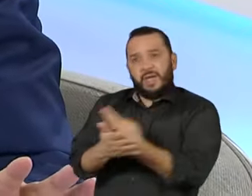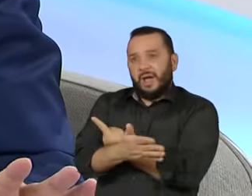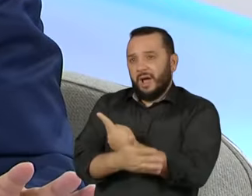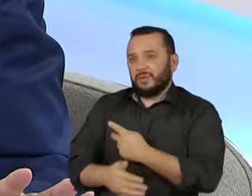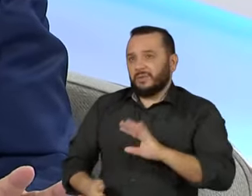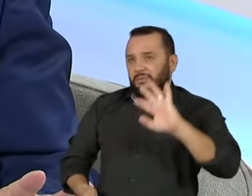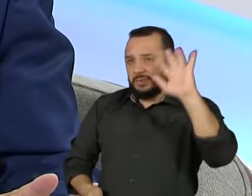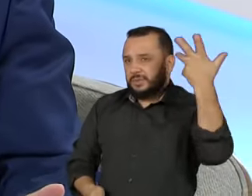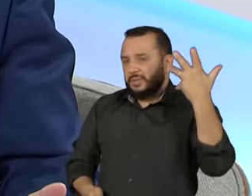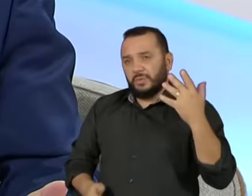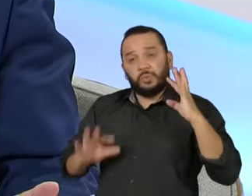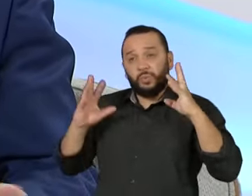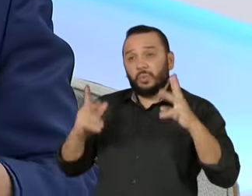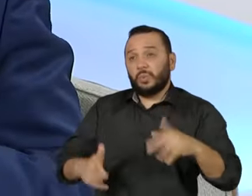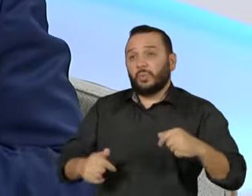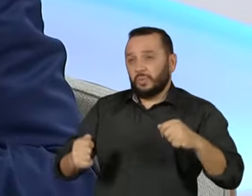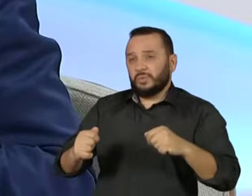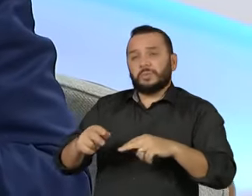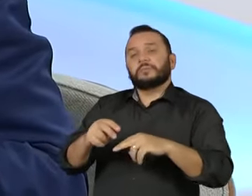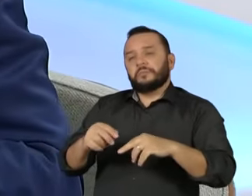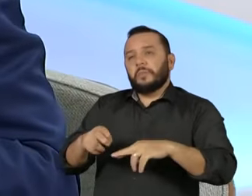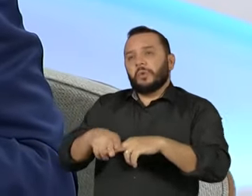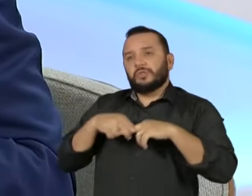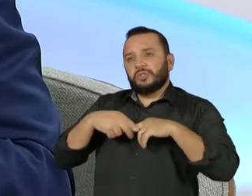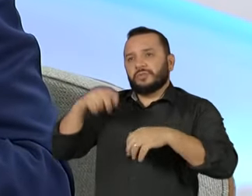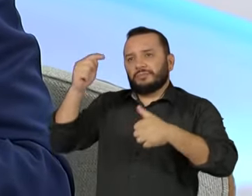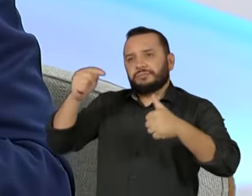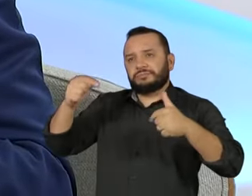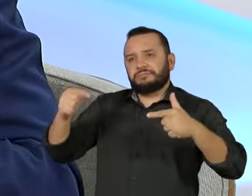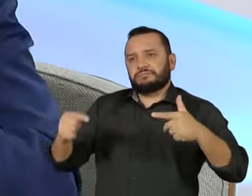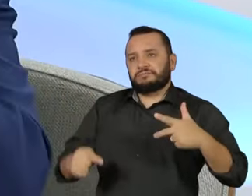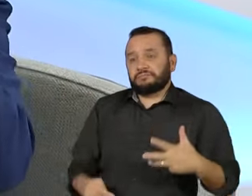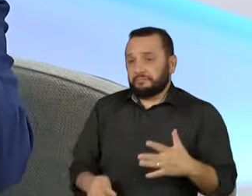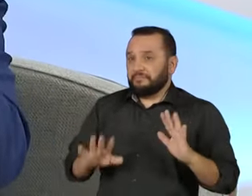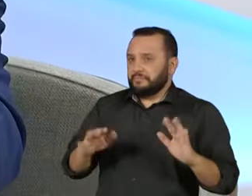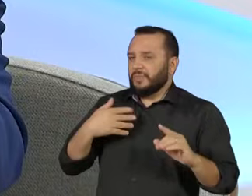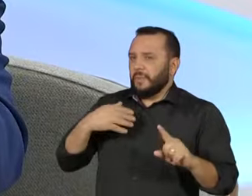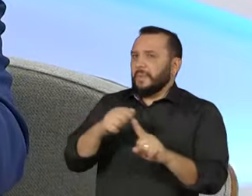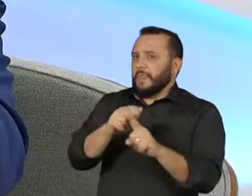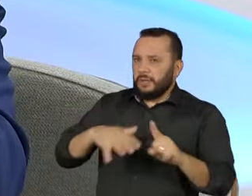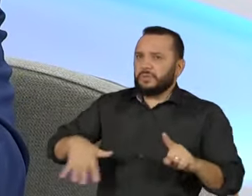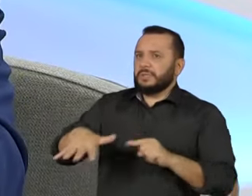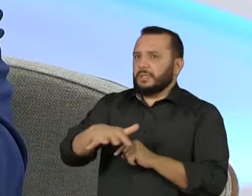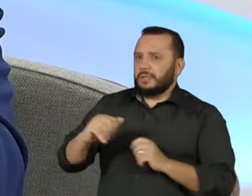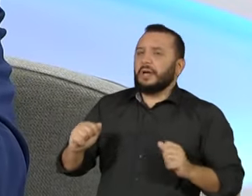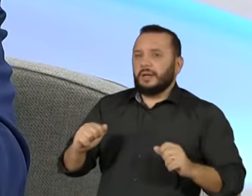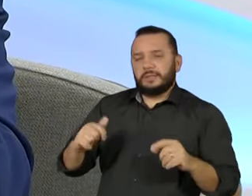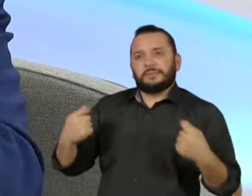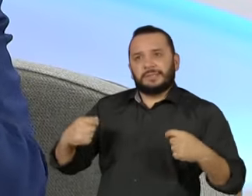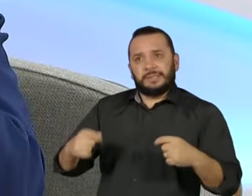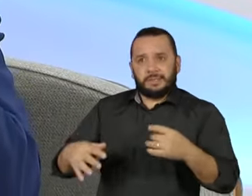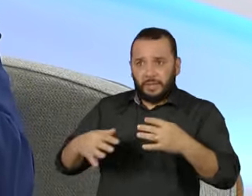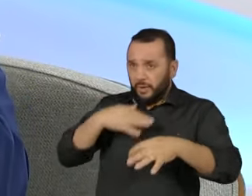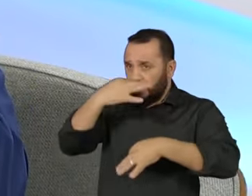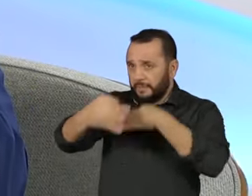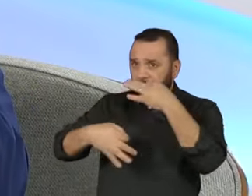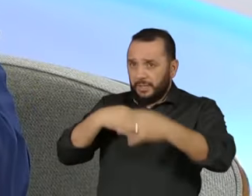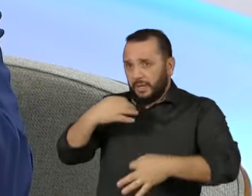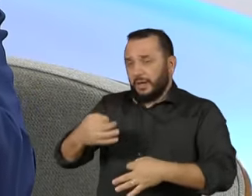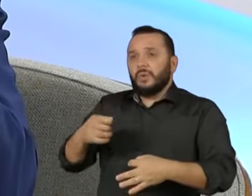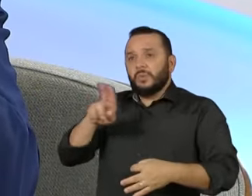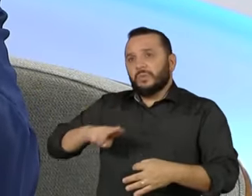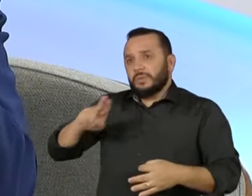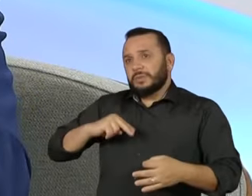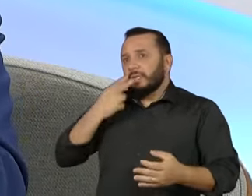sentidos. Então, assim, a sociedade civil está colocando a sua posição. Eu acho que de uma maneira